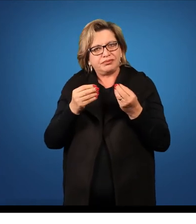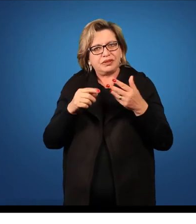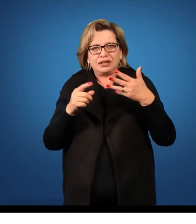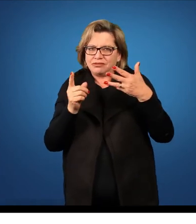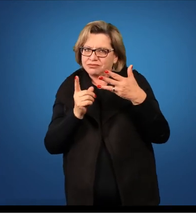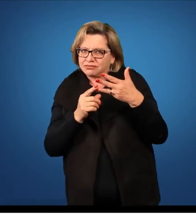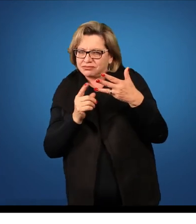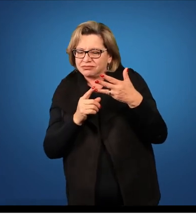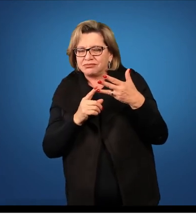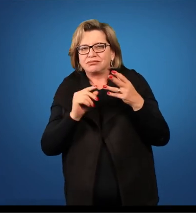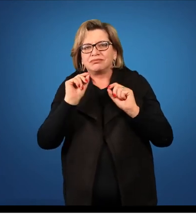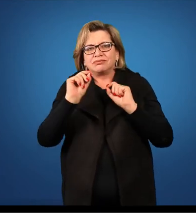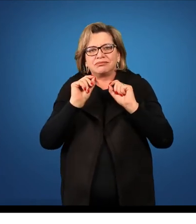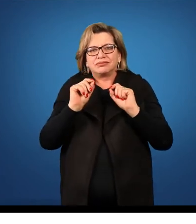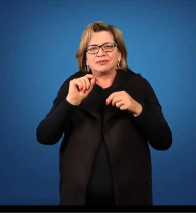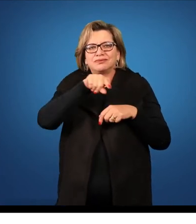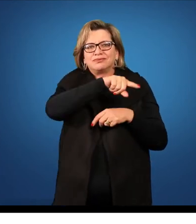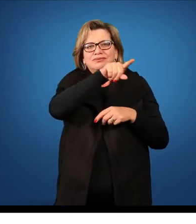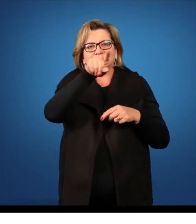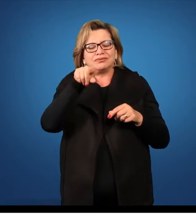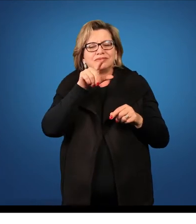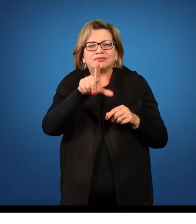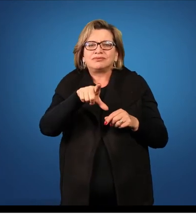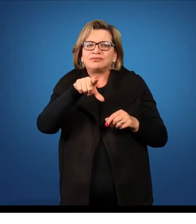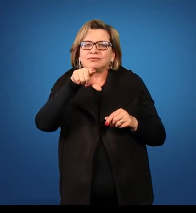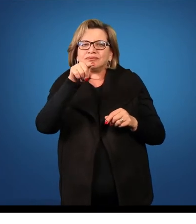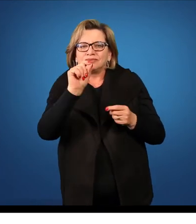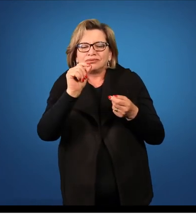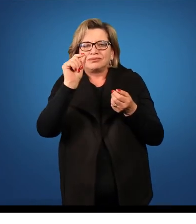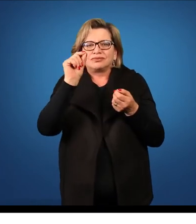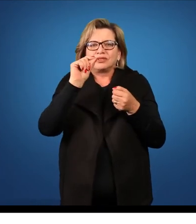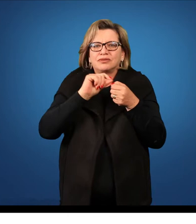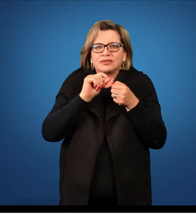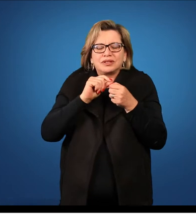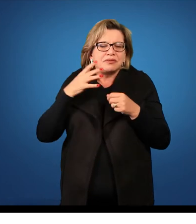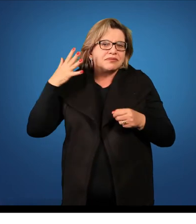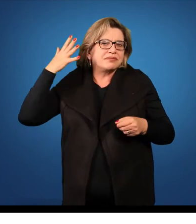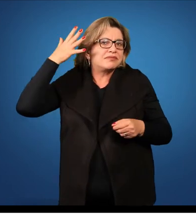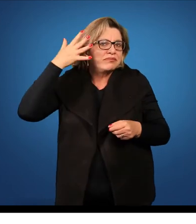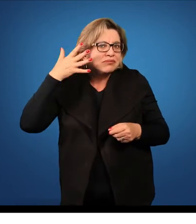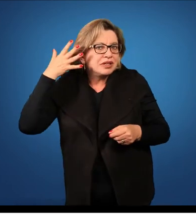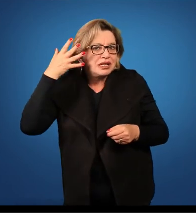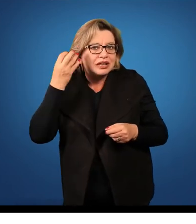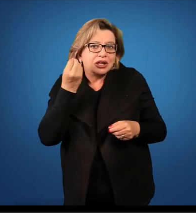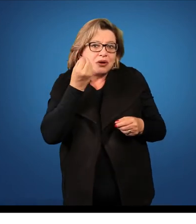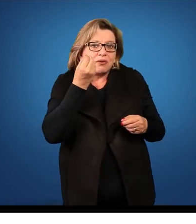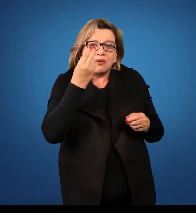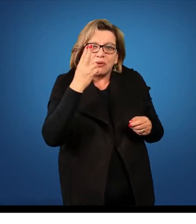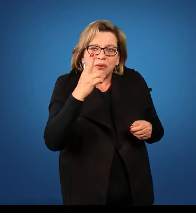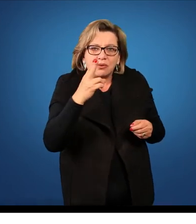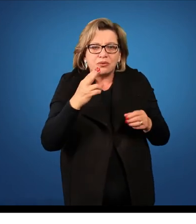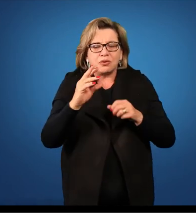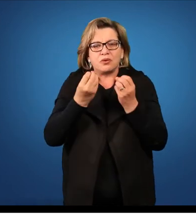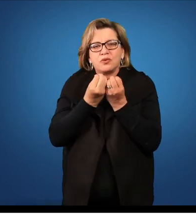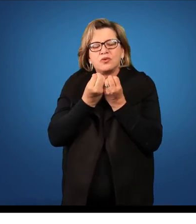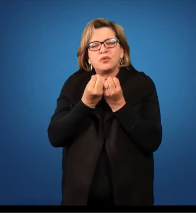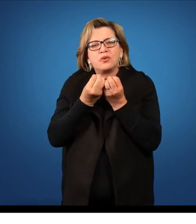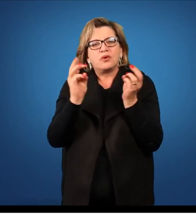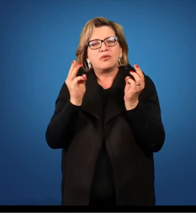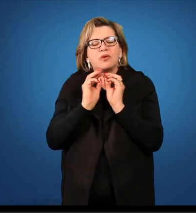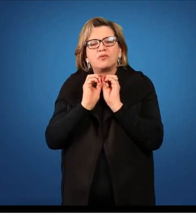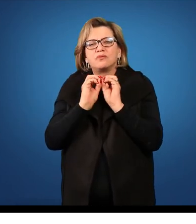nessa fase, vocês vão optar pela realização de uma palestra ou uma oficina